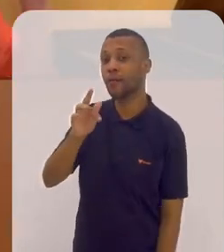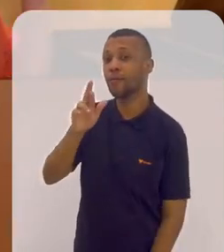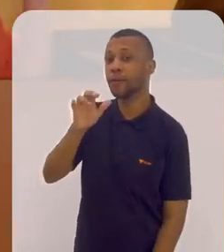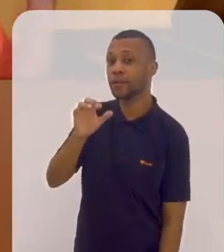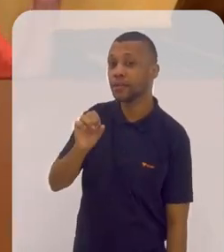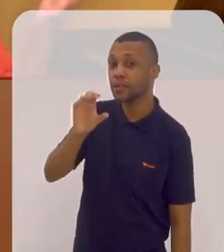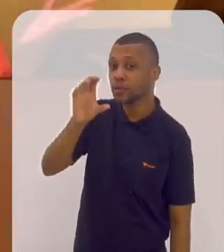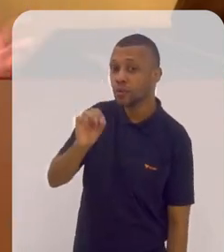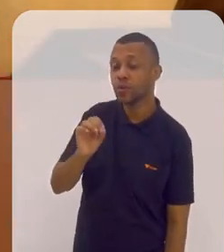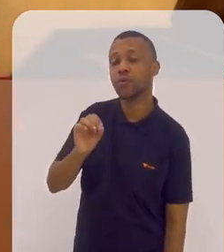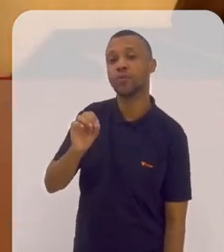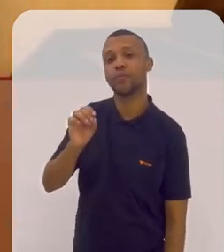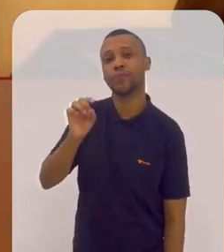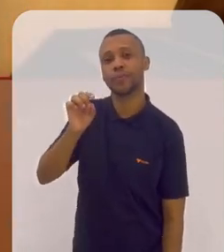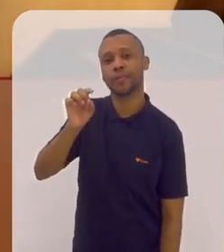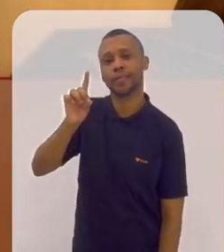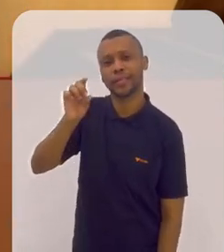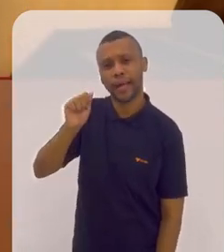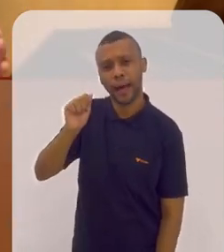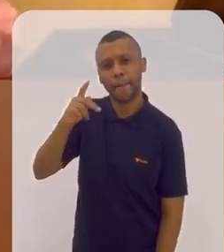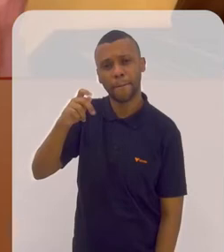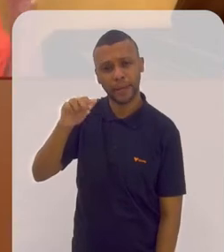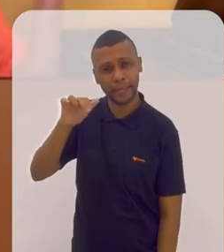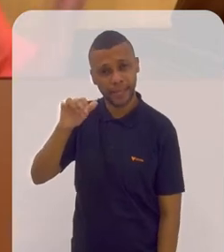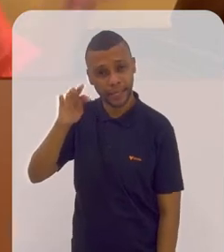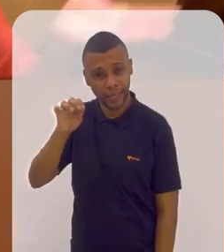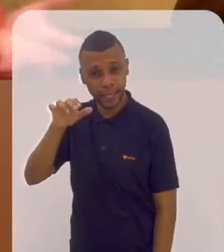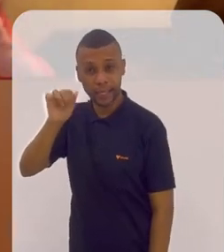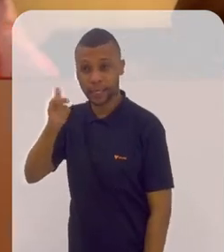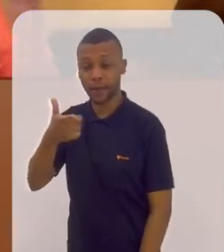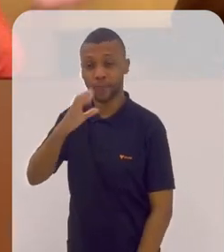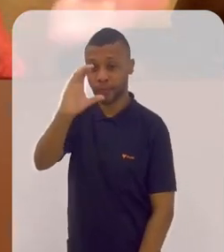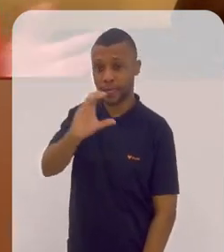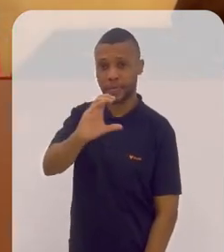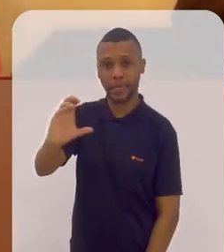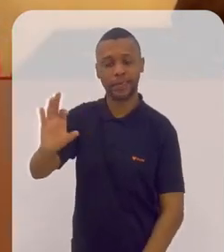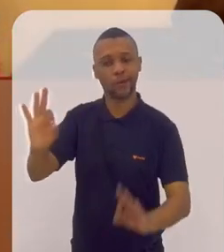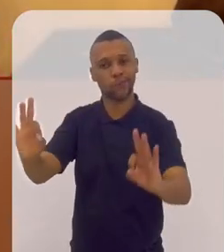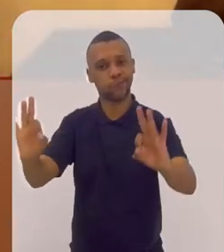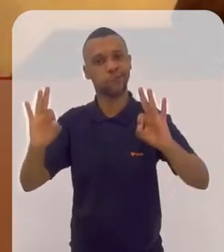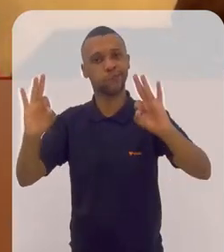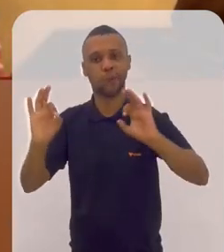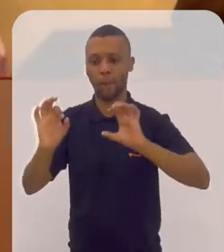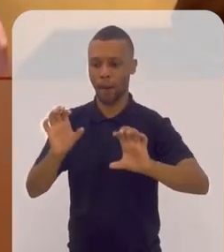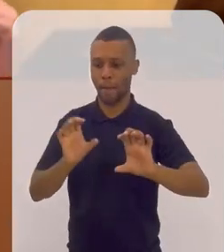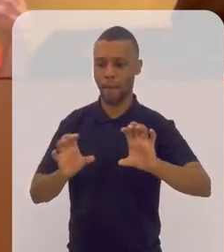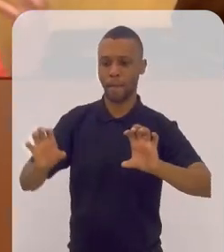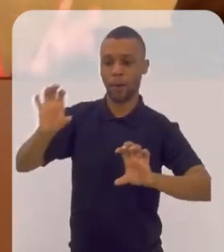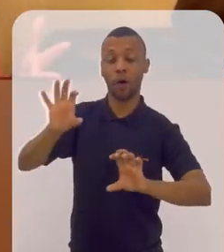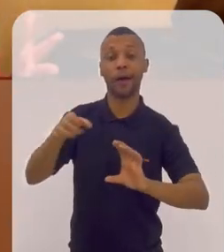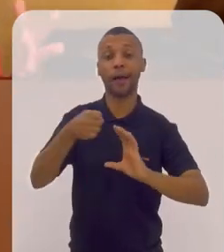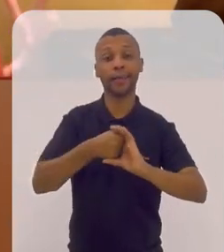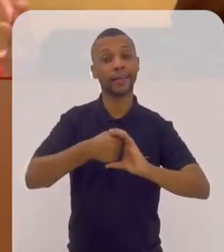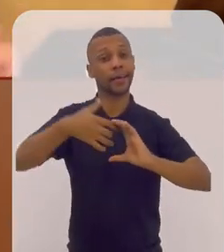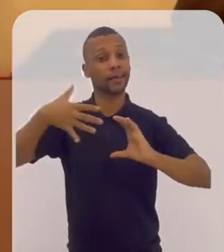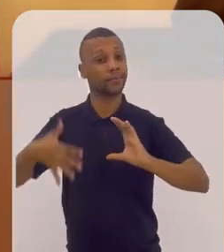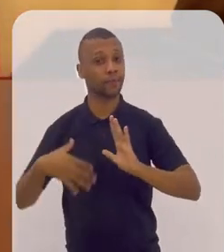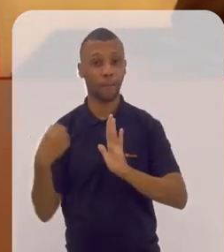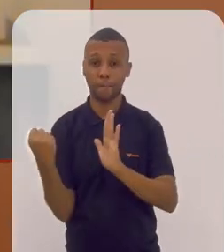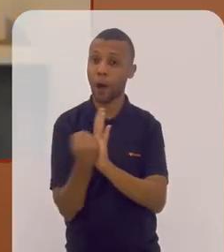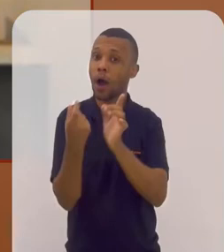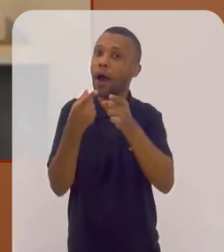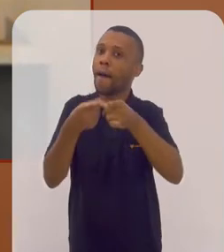igrejas cujo interior é muito preciosamente decorado. Na verdade, essa